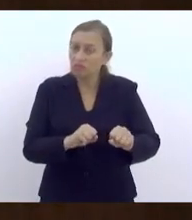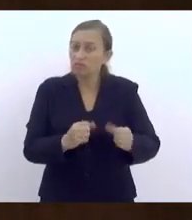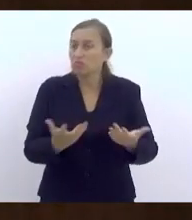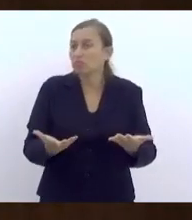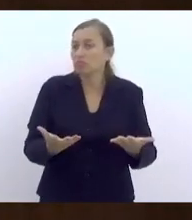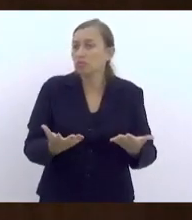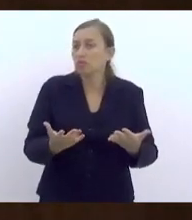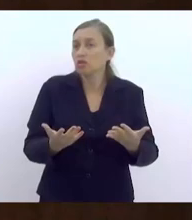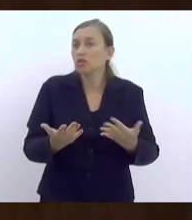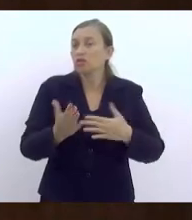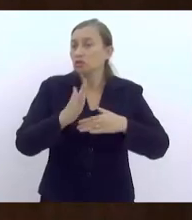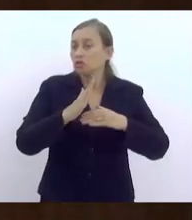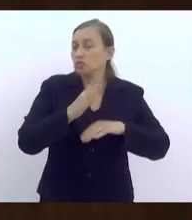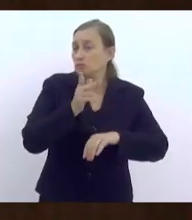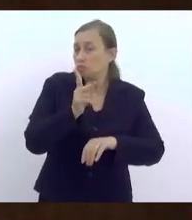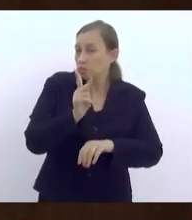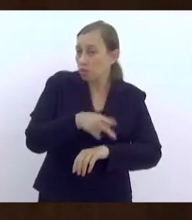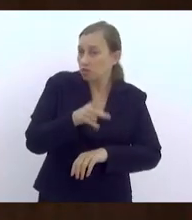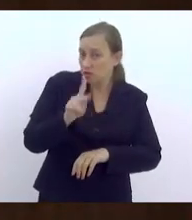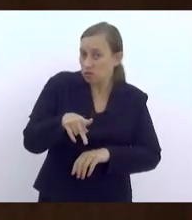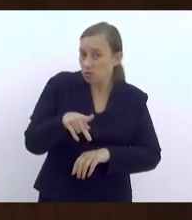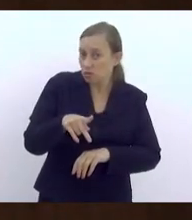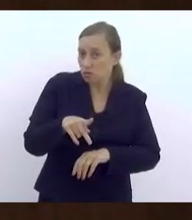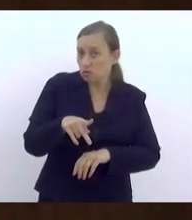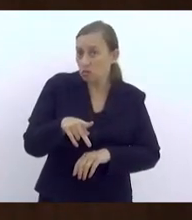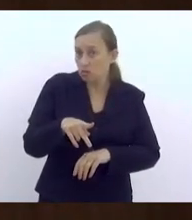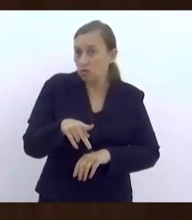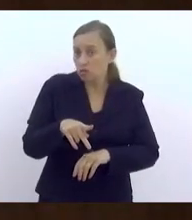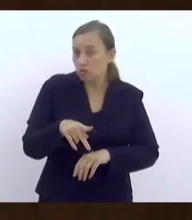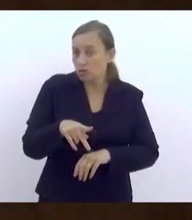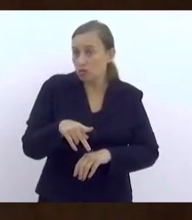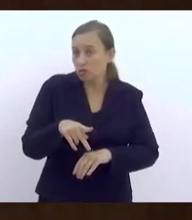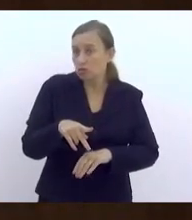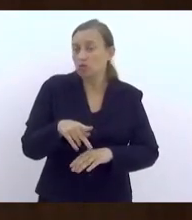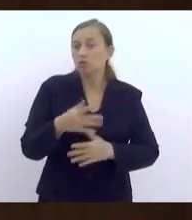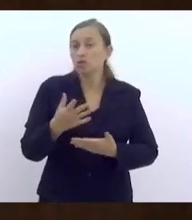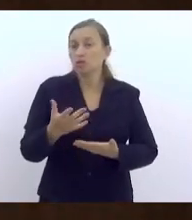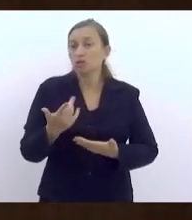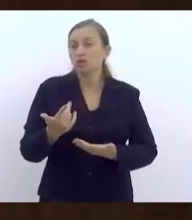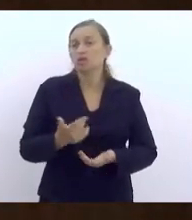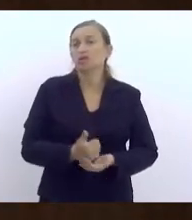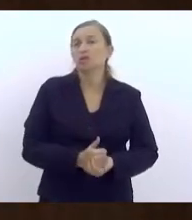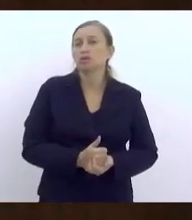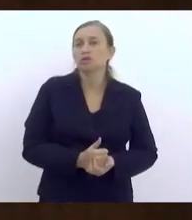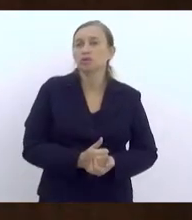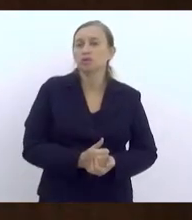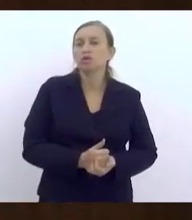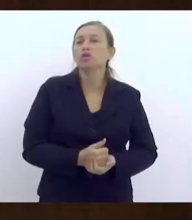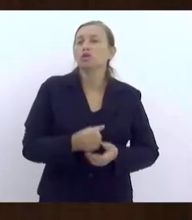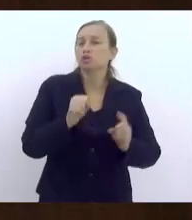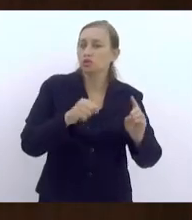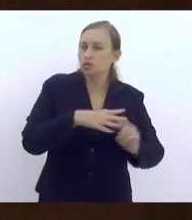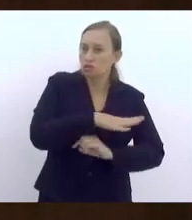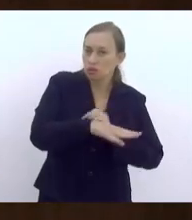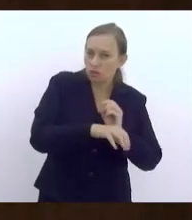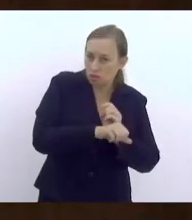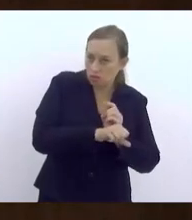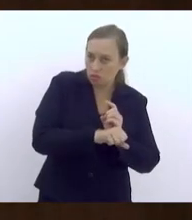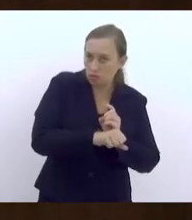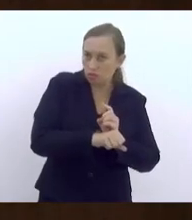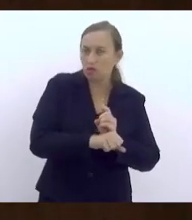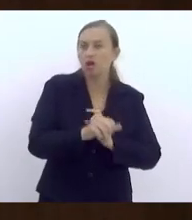de educadores permanente que a gente conte com essas perspectivas críticas. Acho que sociologia, antropologia,